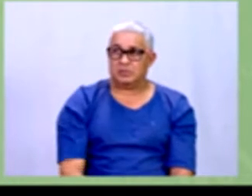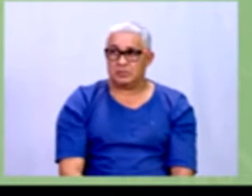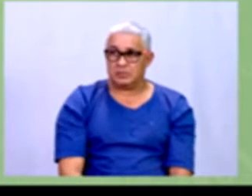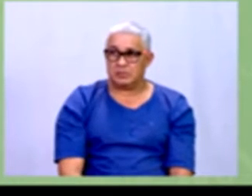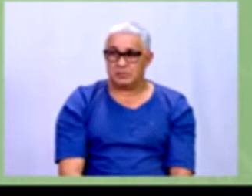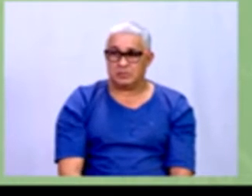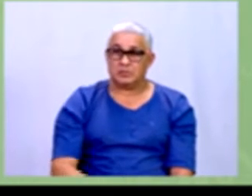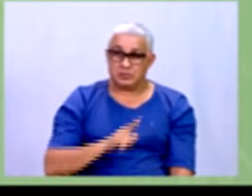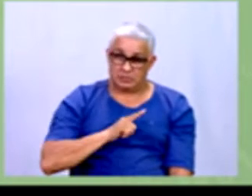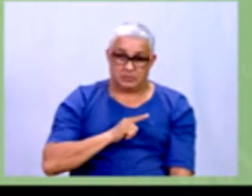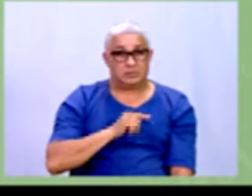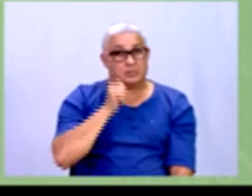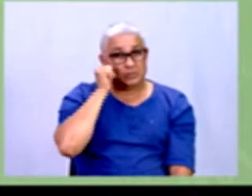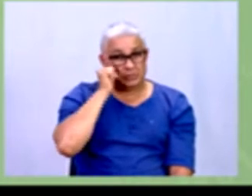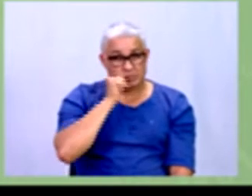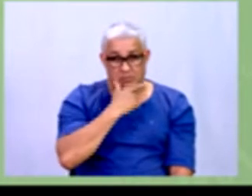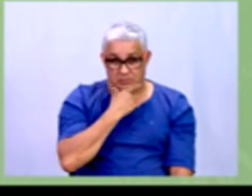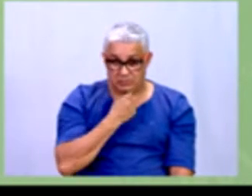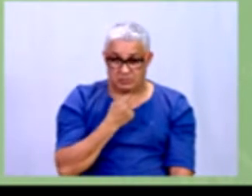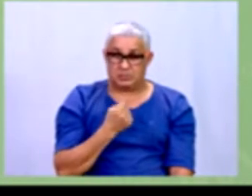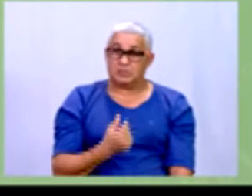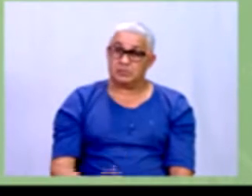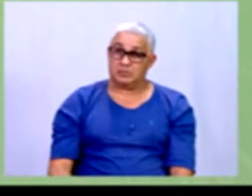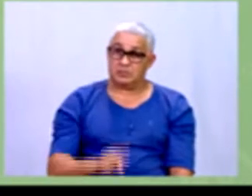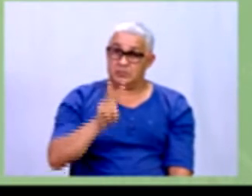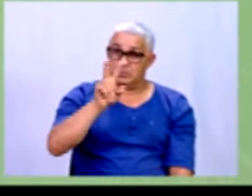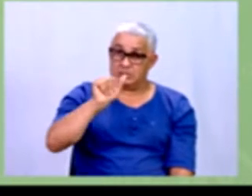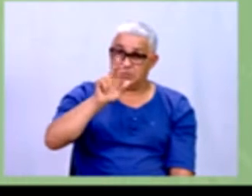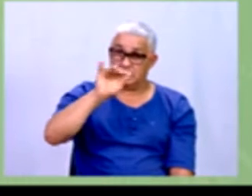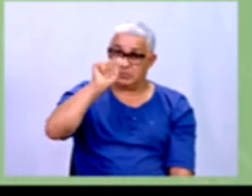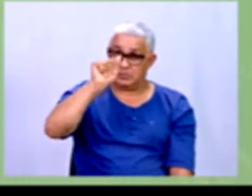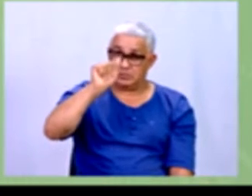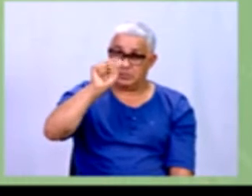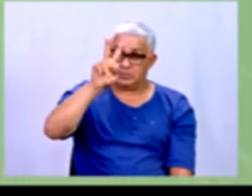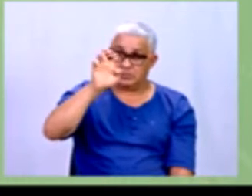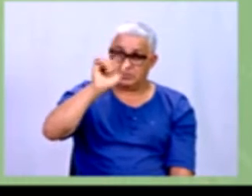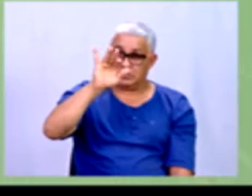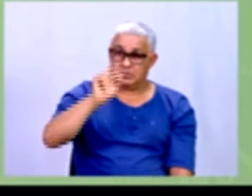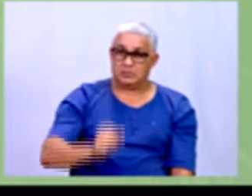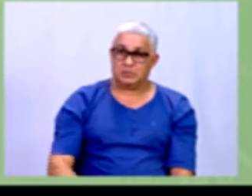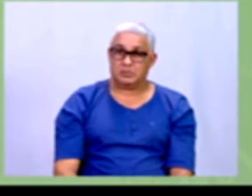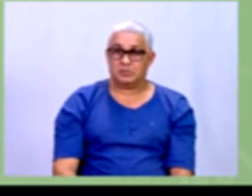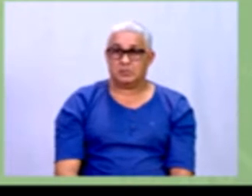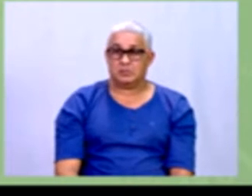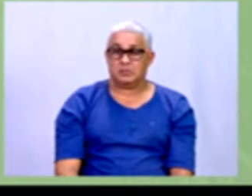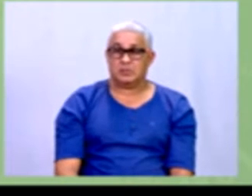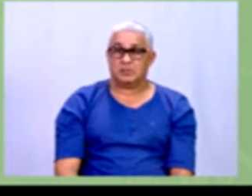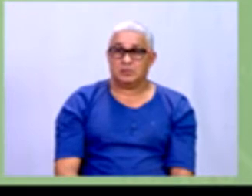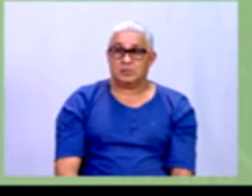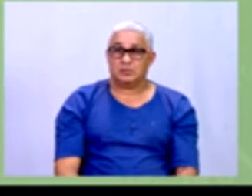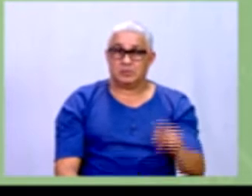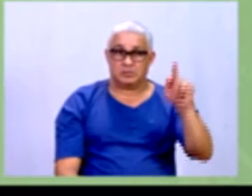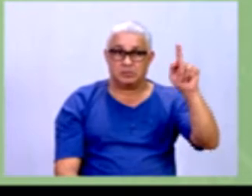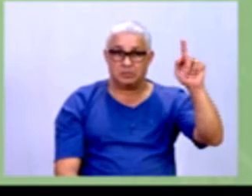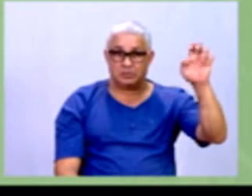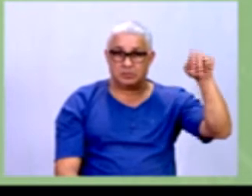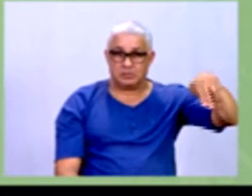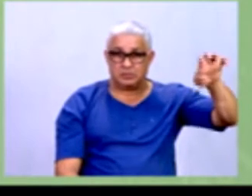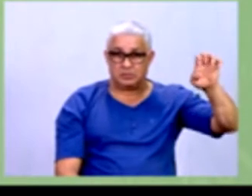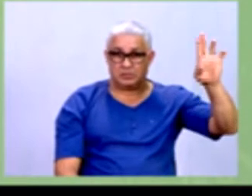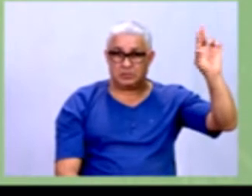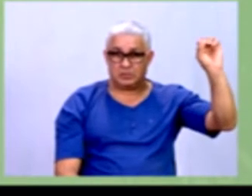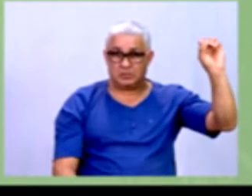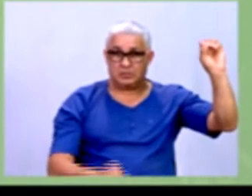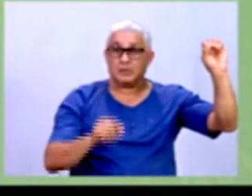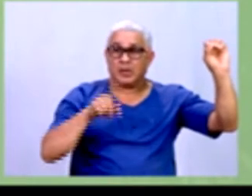A gente tem masculino e feminino. Essa é uma variável, tá? O gênero, no caso, é o nosso elemento. E a variável aqui